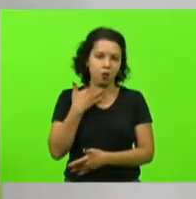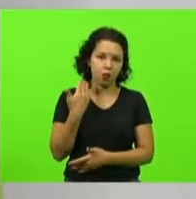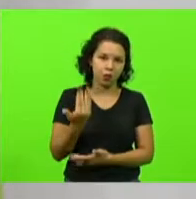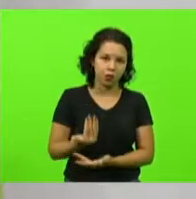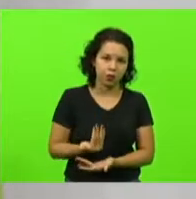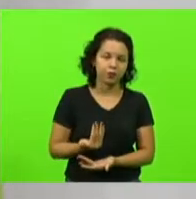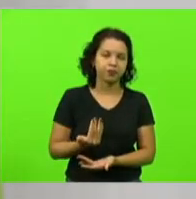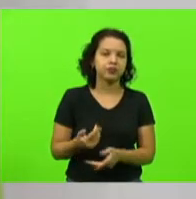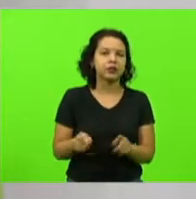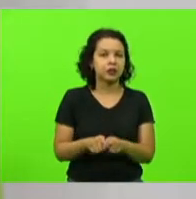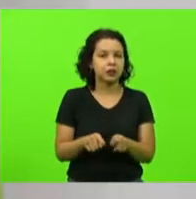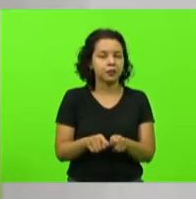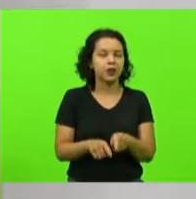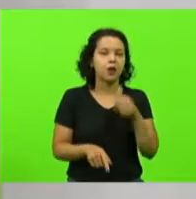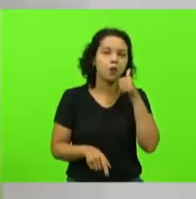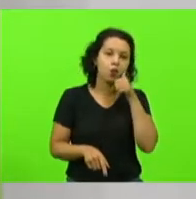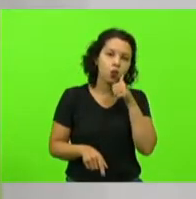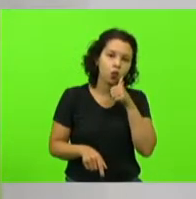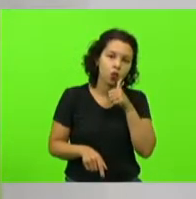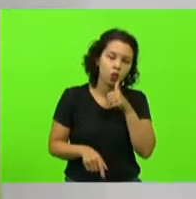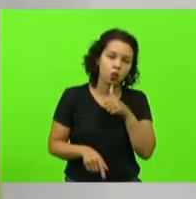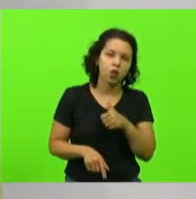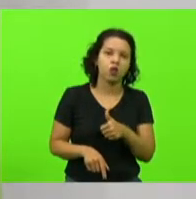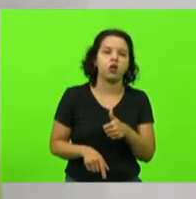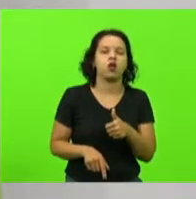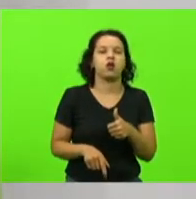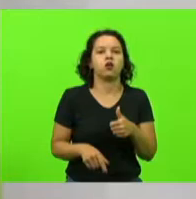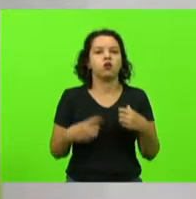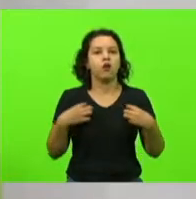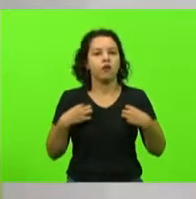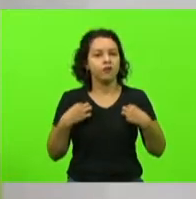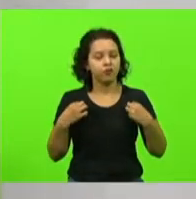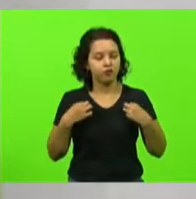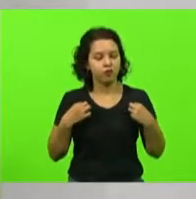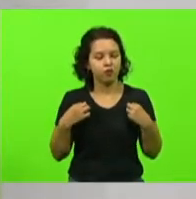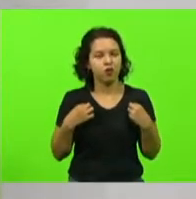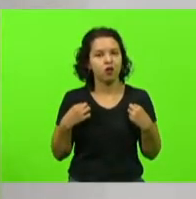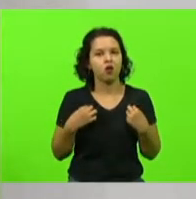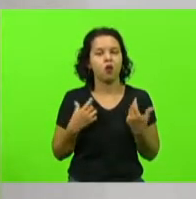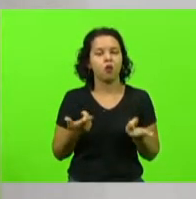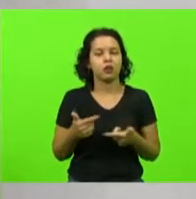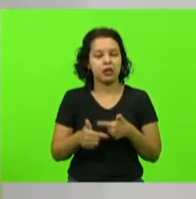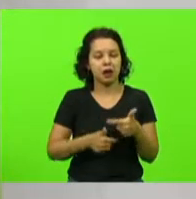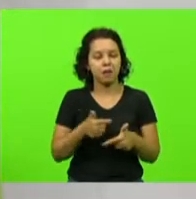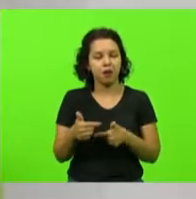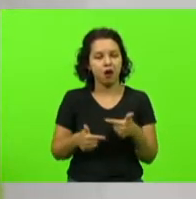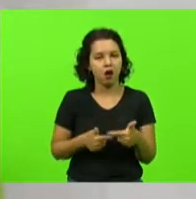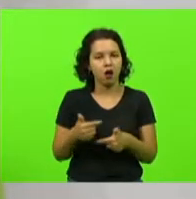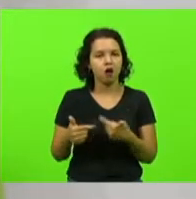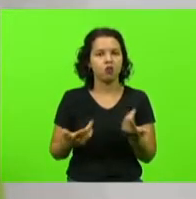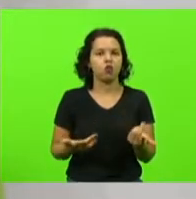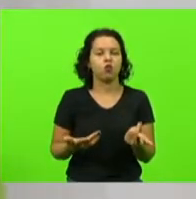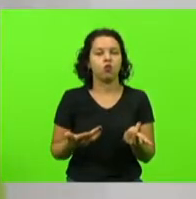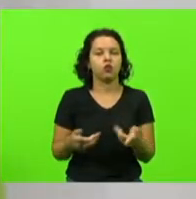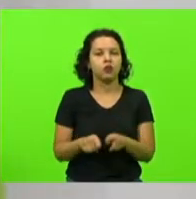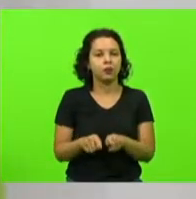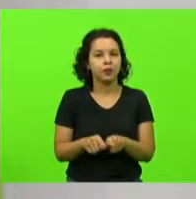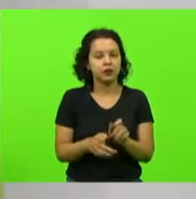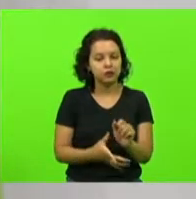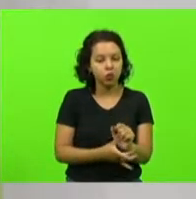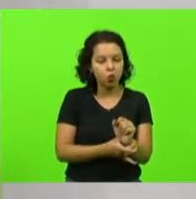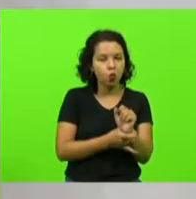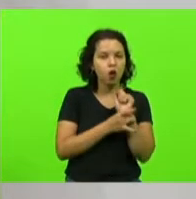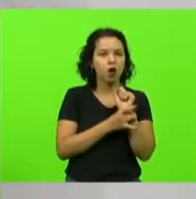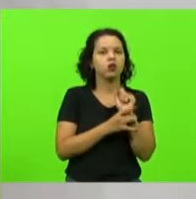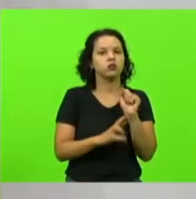das fardas responsáveis pela nossa segurança. Das mulheres